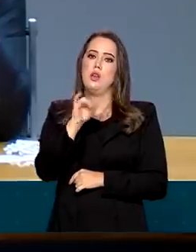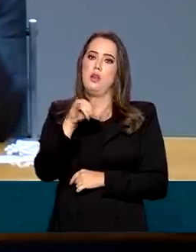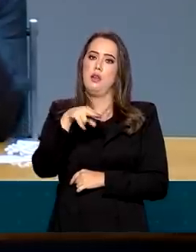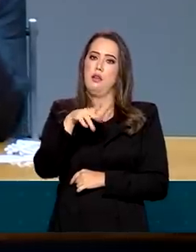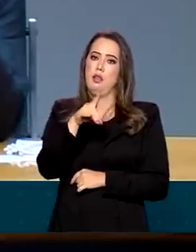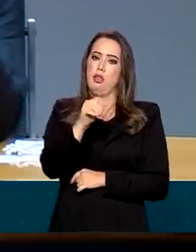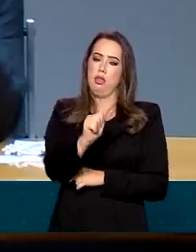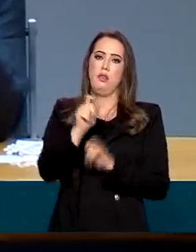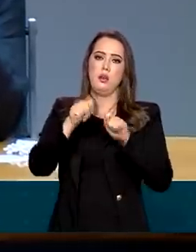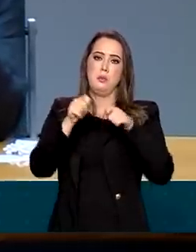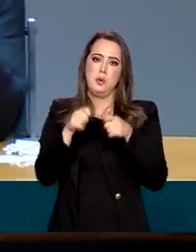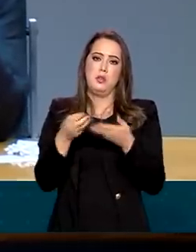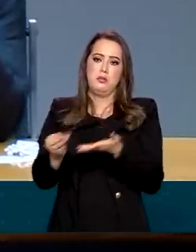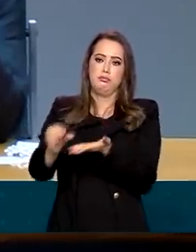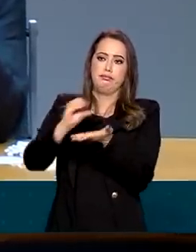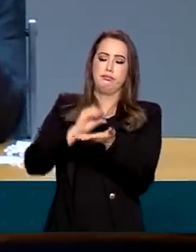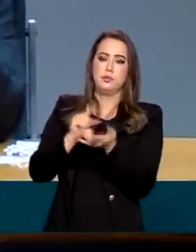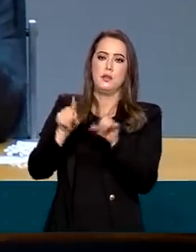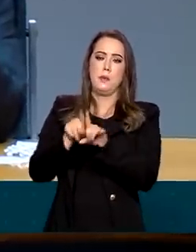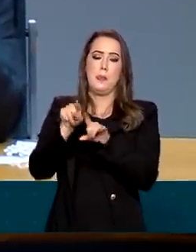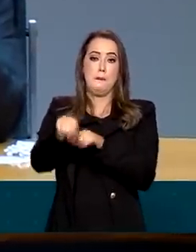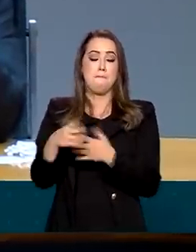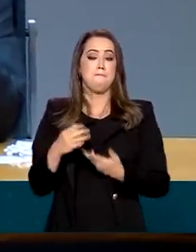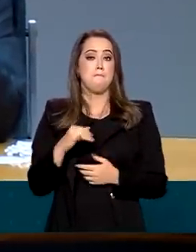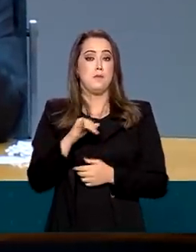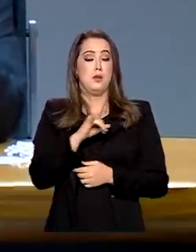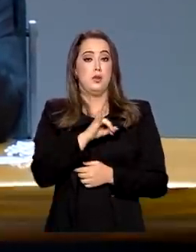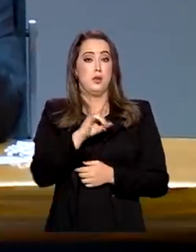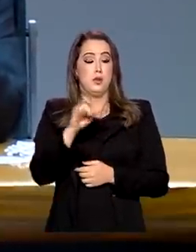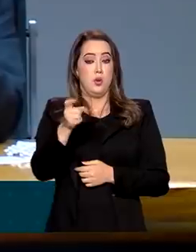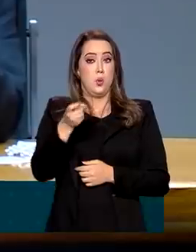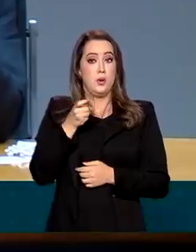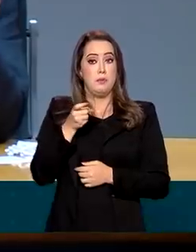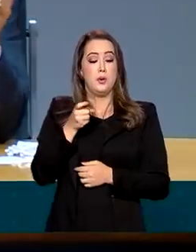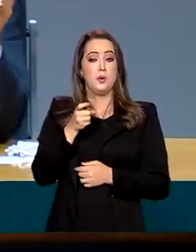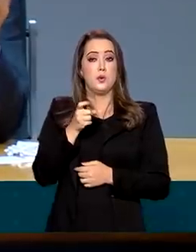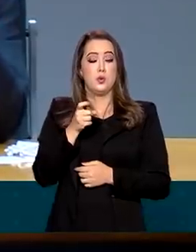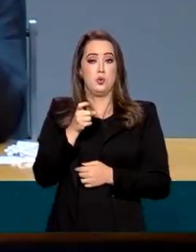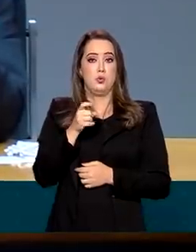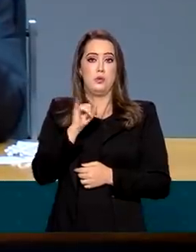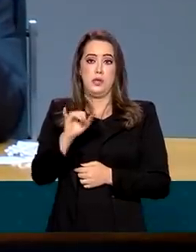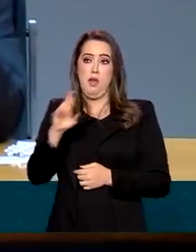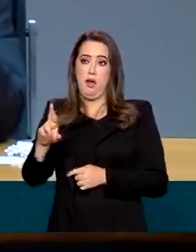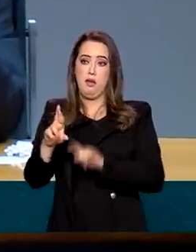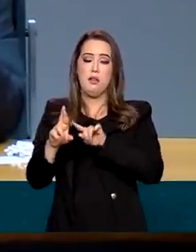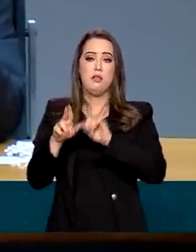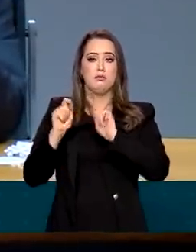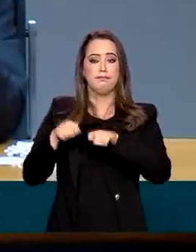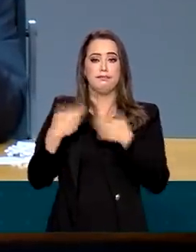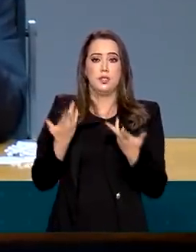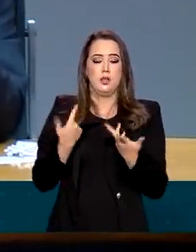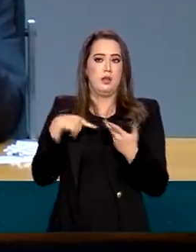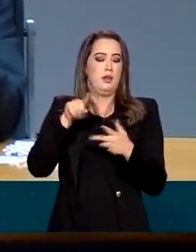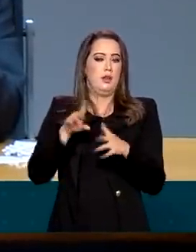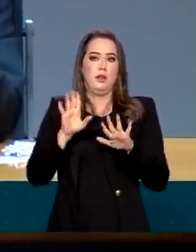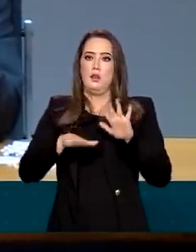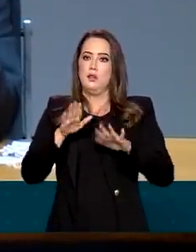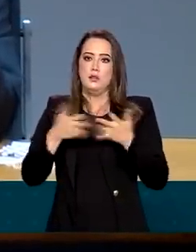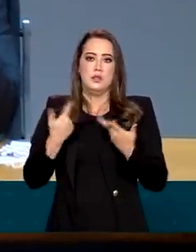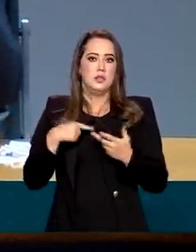para fazer o Bolsa Família e tinha a fonte que seria o imposto de renda. De repente, vocês sabem, chegou o que eu chamei de um meteoro.